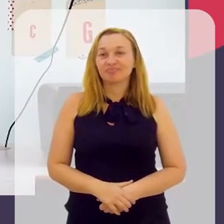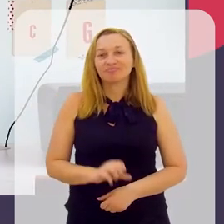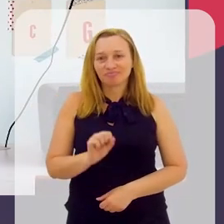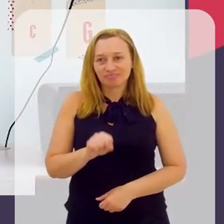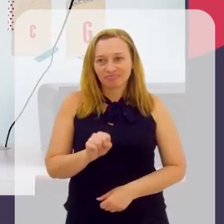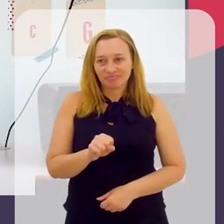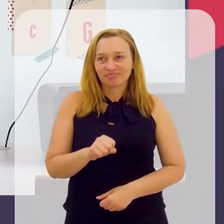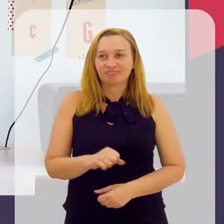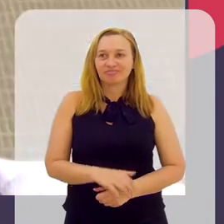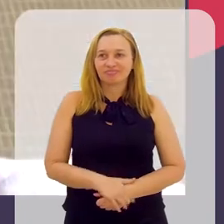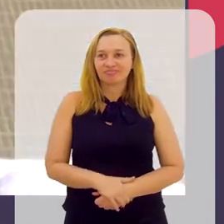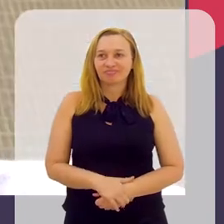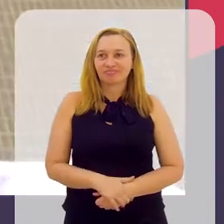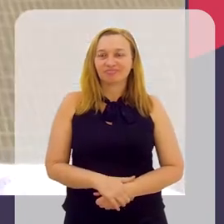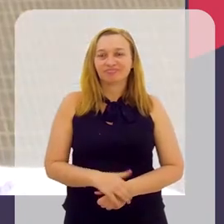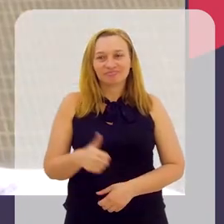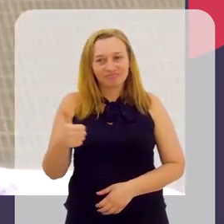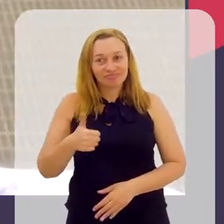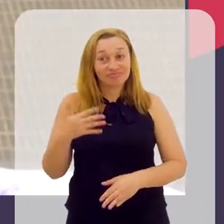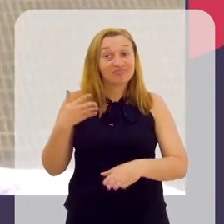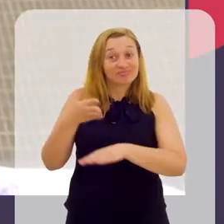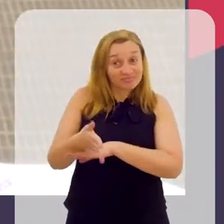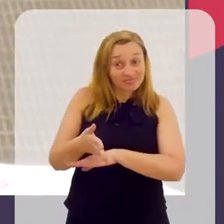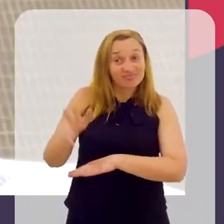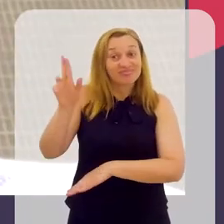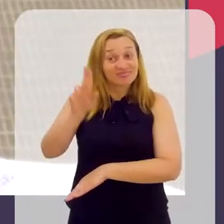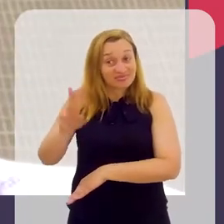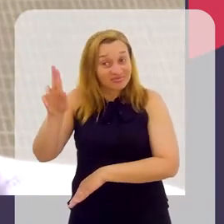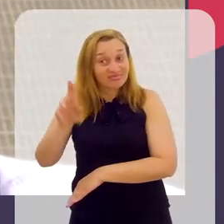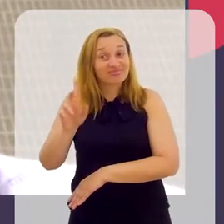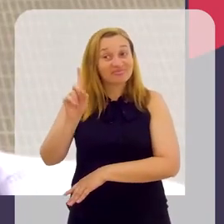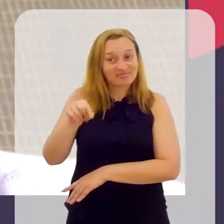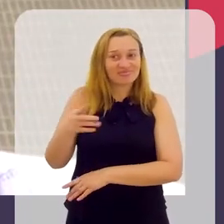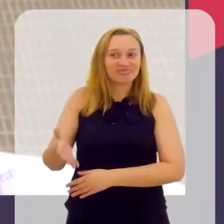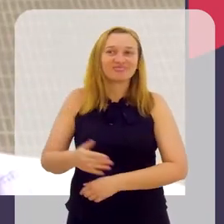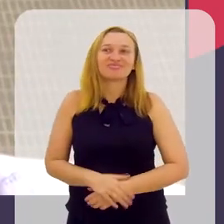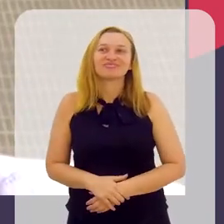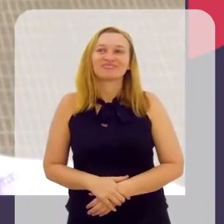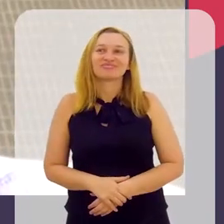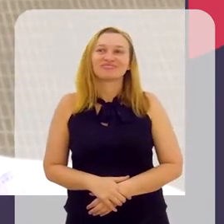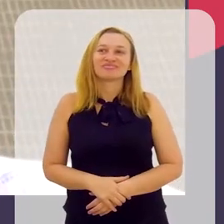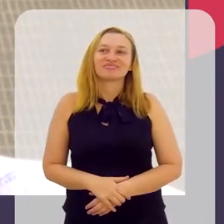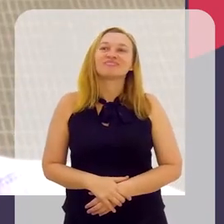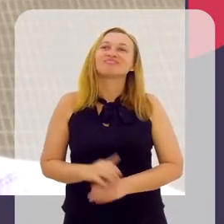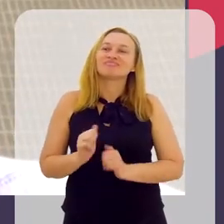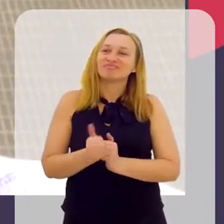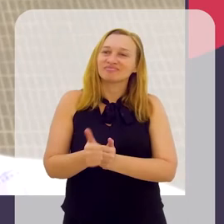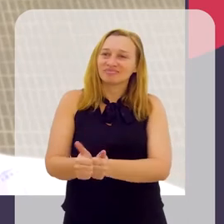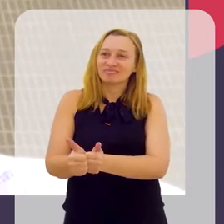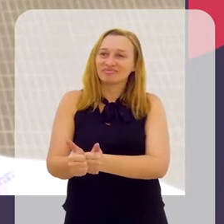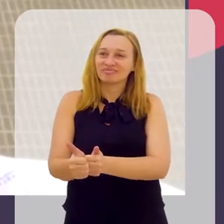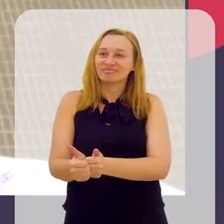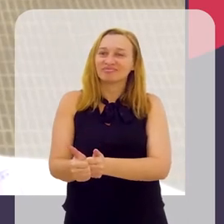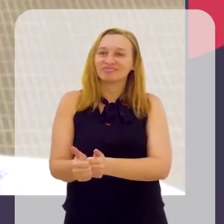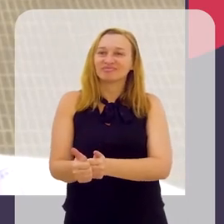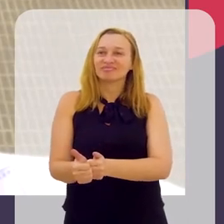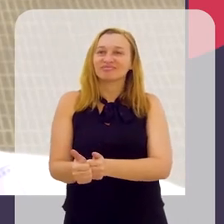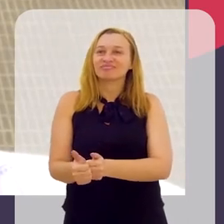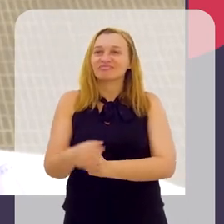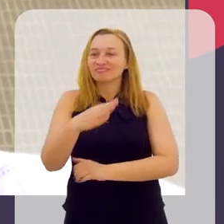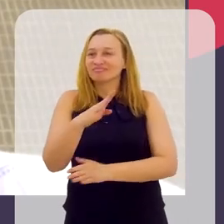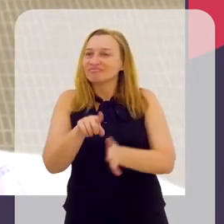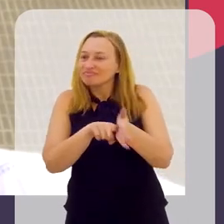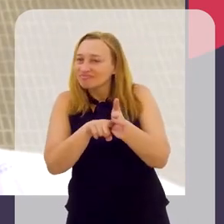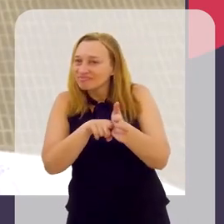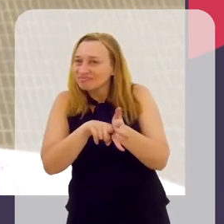Sim, né? Eu quero, primeiro, entrar na universidade, né? E seguir nessa carreira também, né?